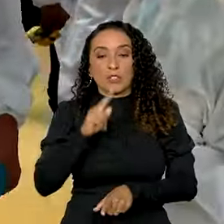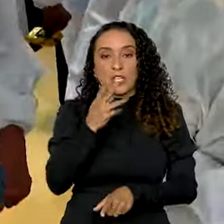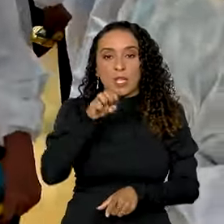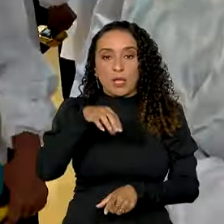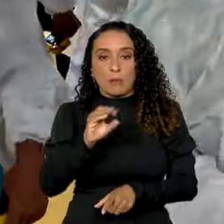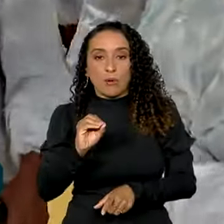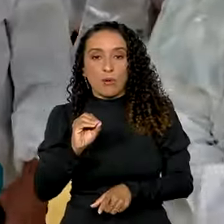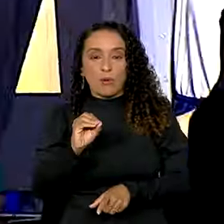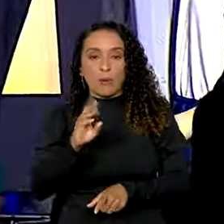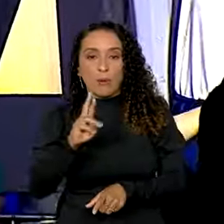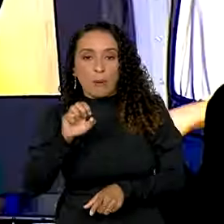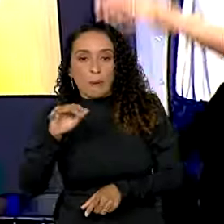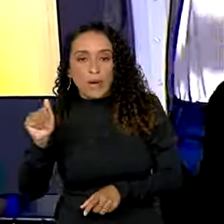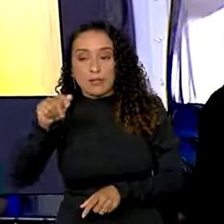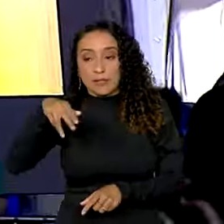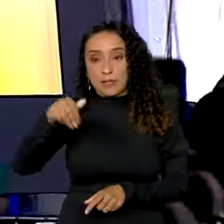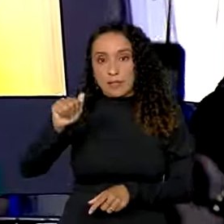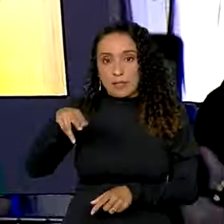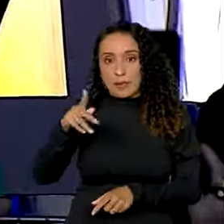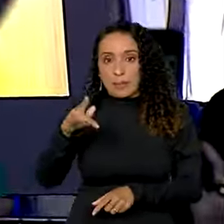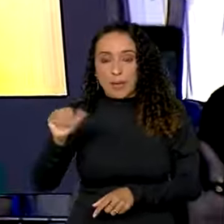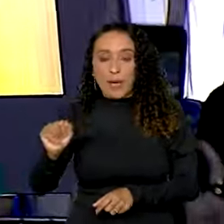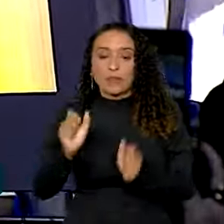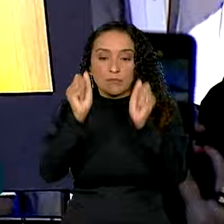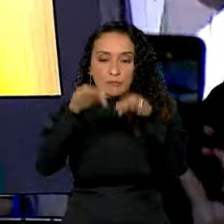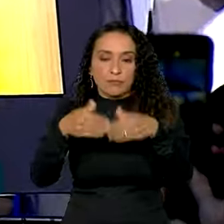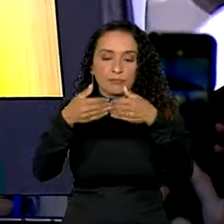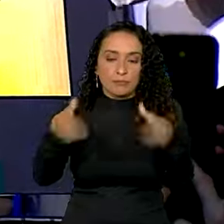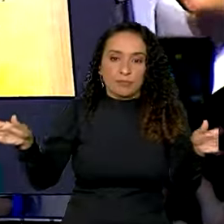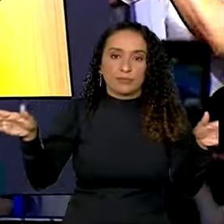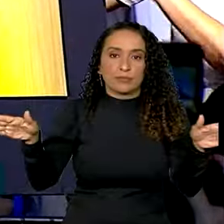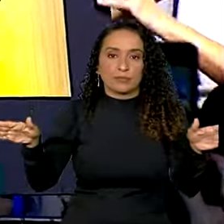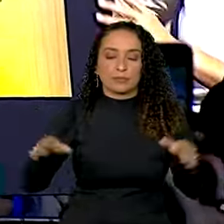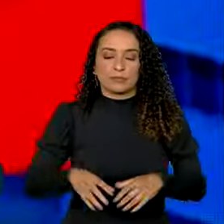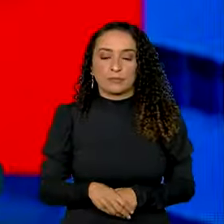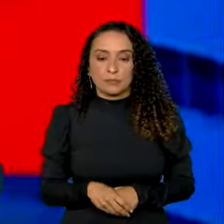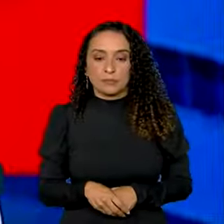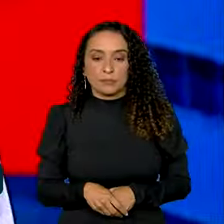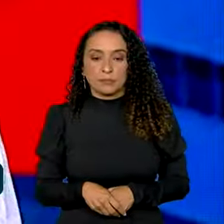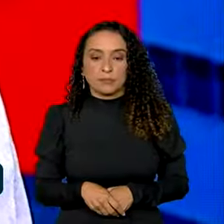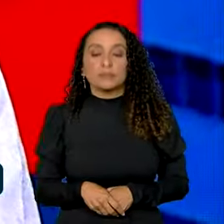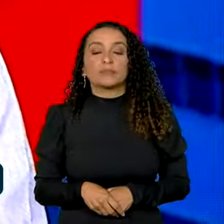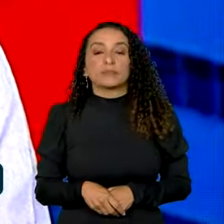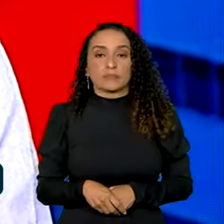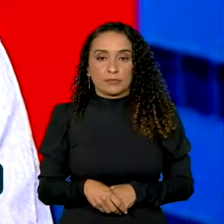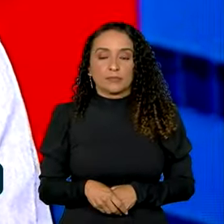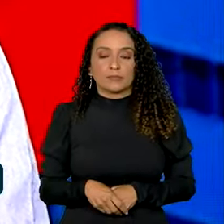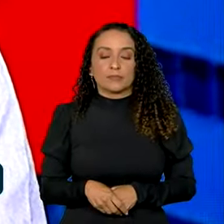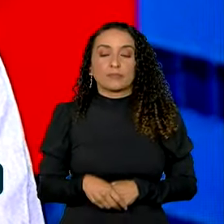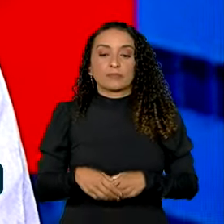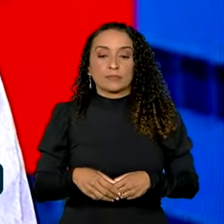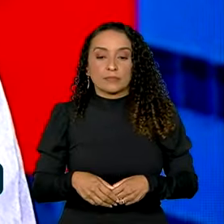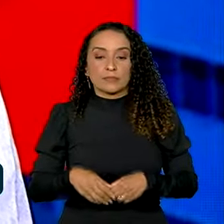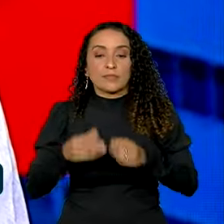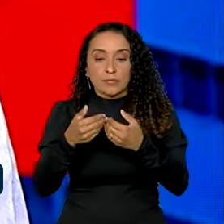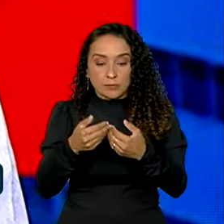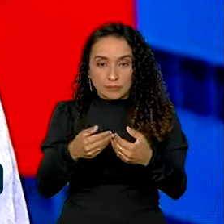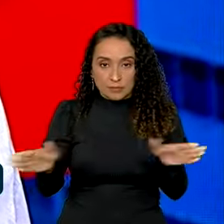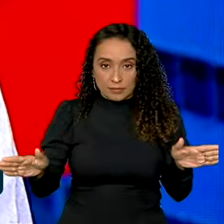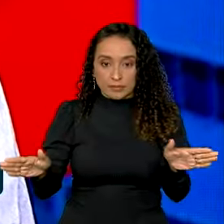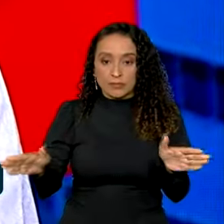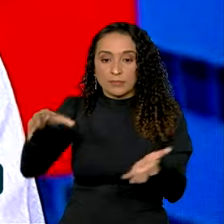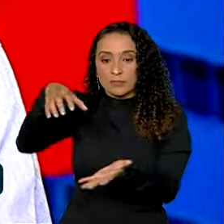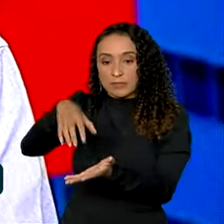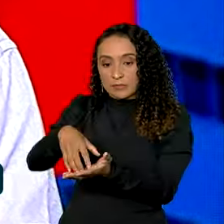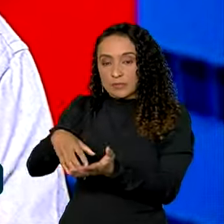Ana Paula Menezes, e fez o descerramento da placa de inauguração. A inauguração desta planta, do fator de 8